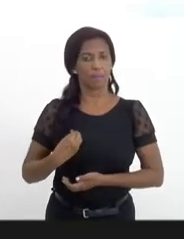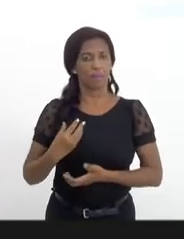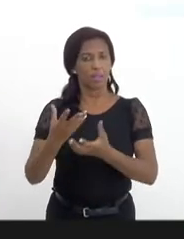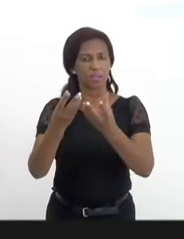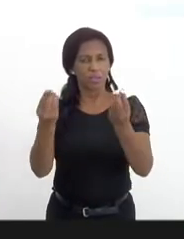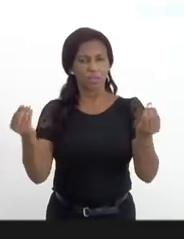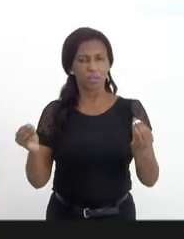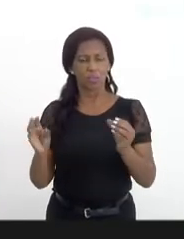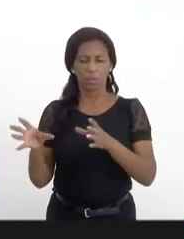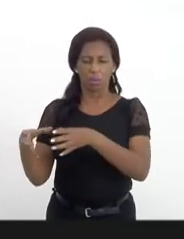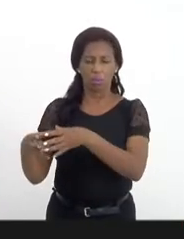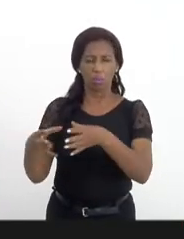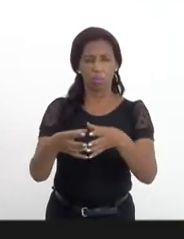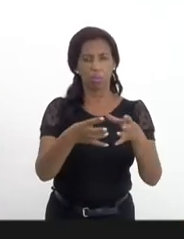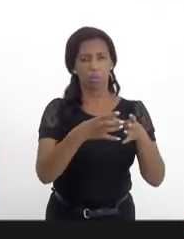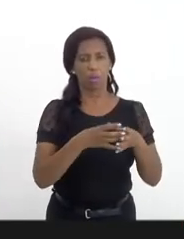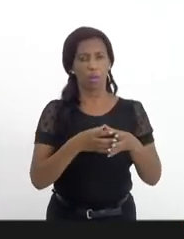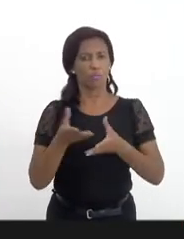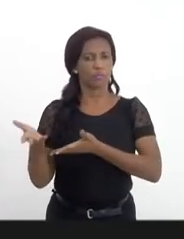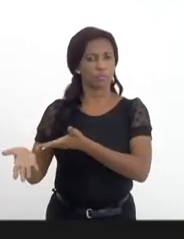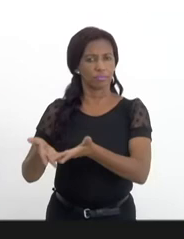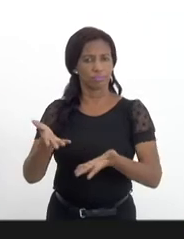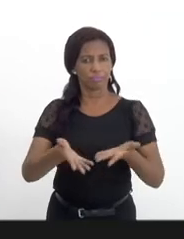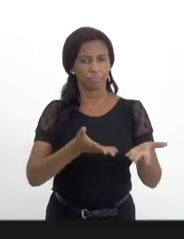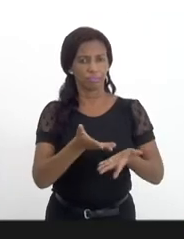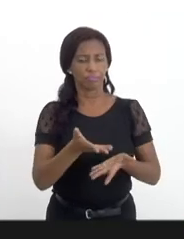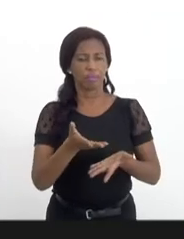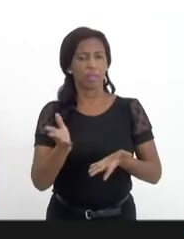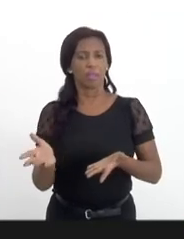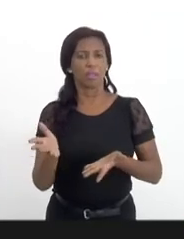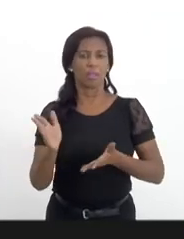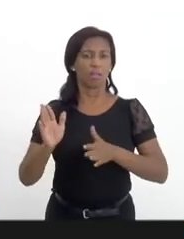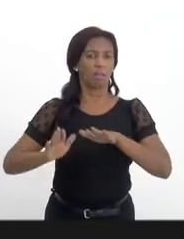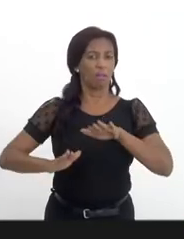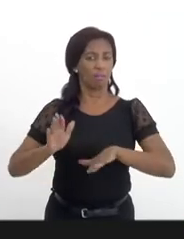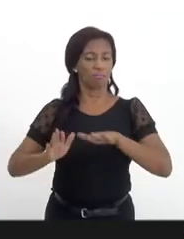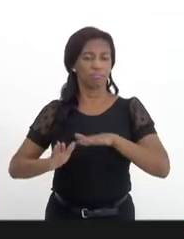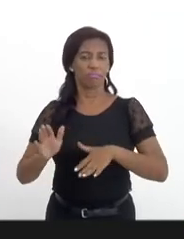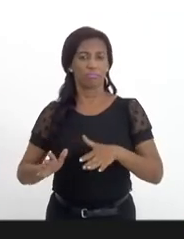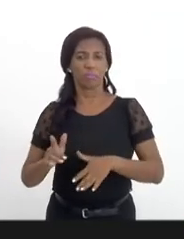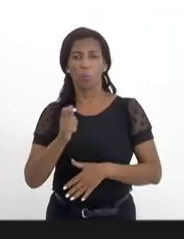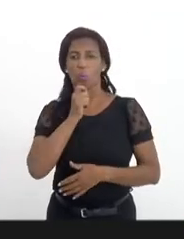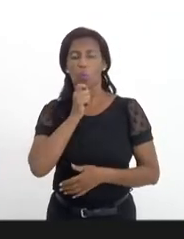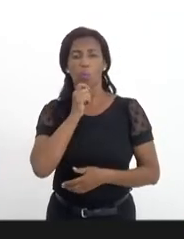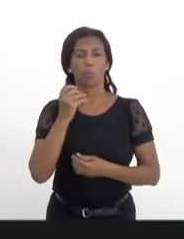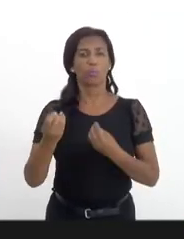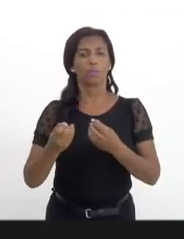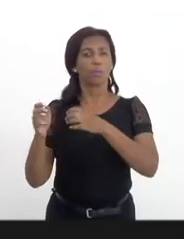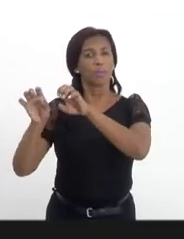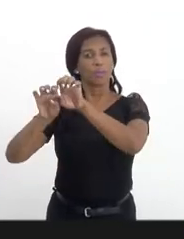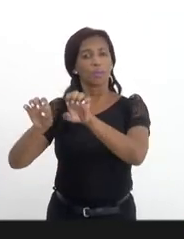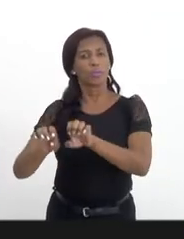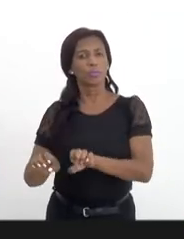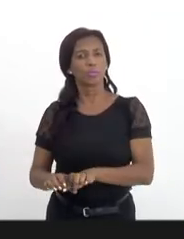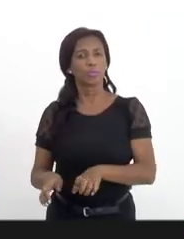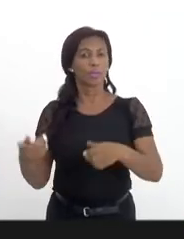comunidades terapêuticas que de certa por vezes não tem a estrutura necessária para desenvolver